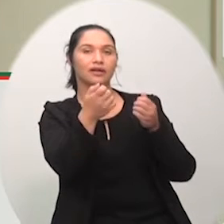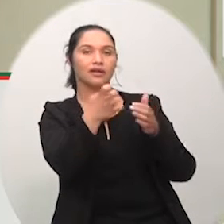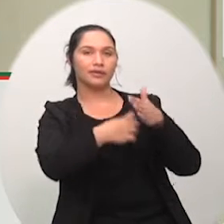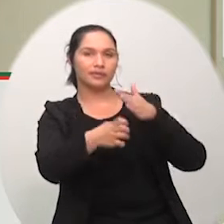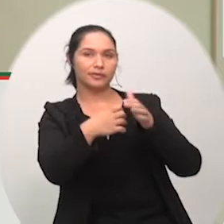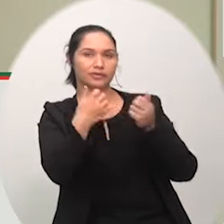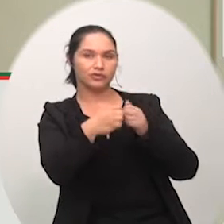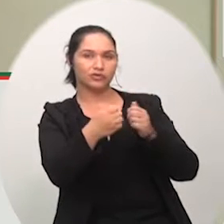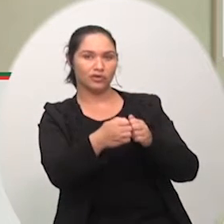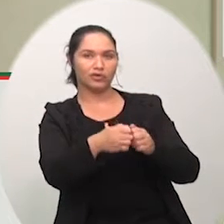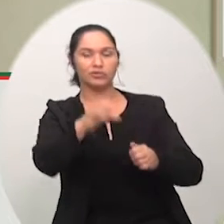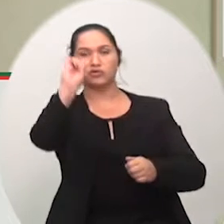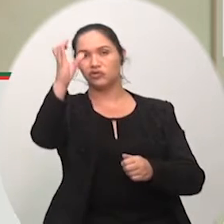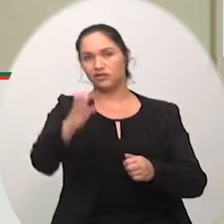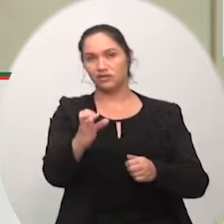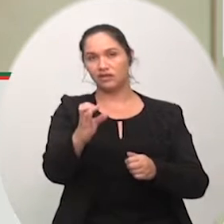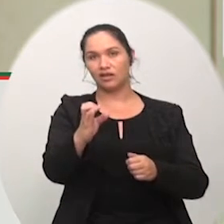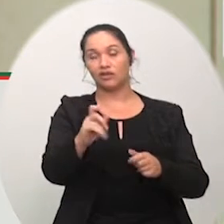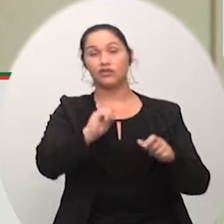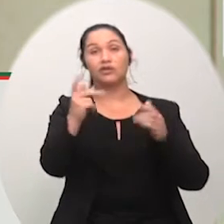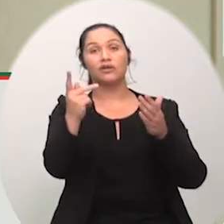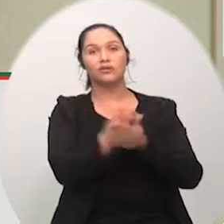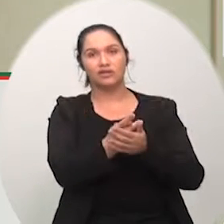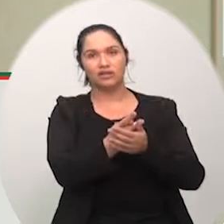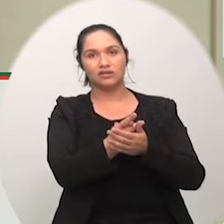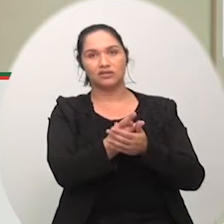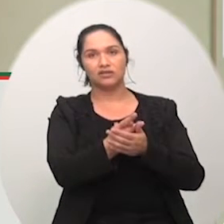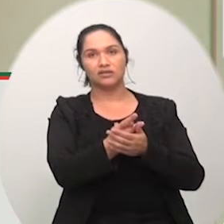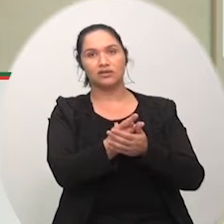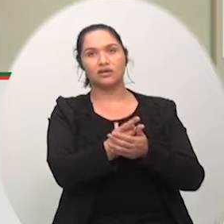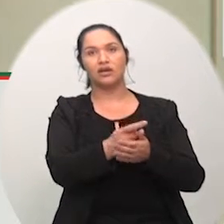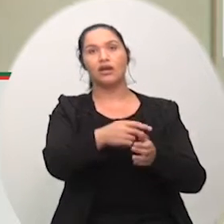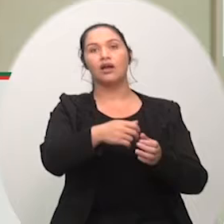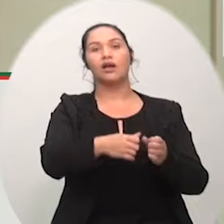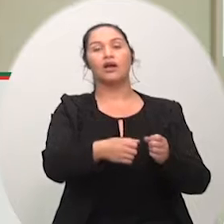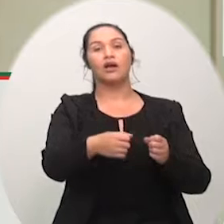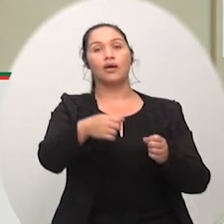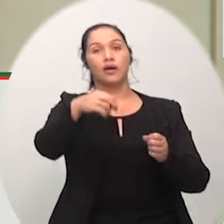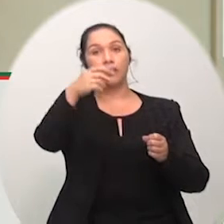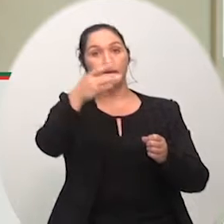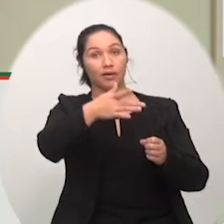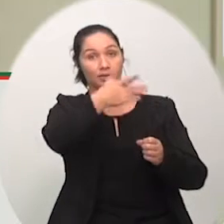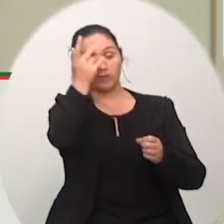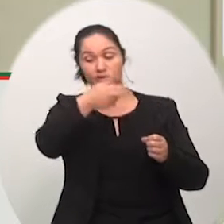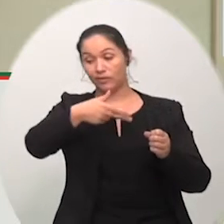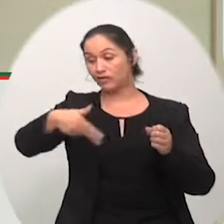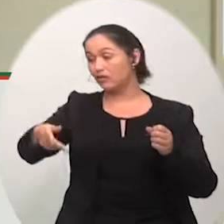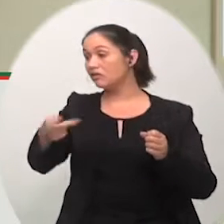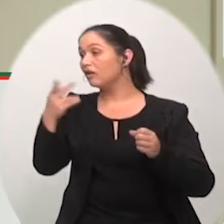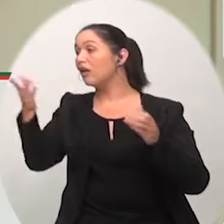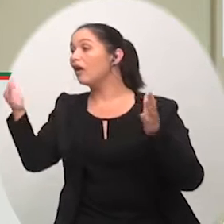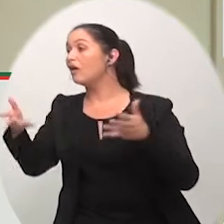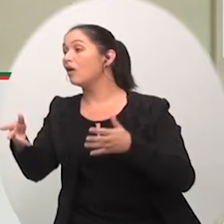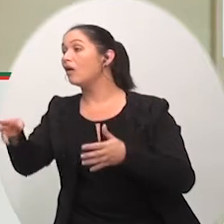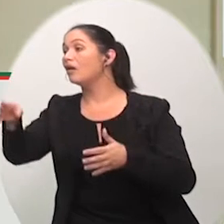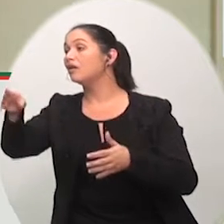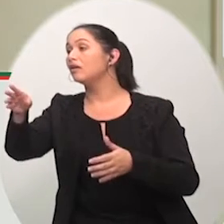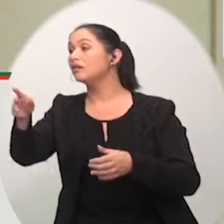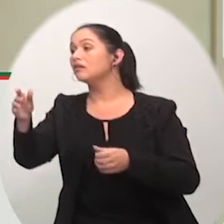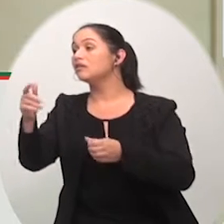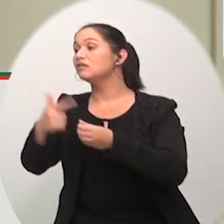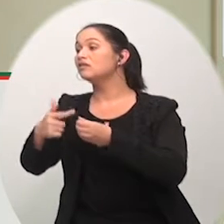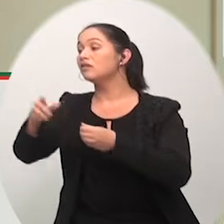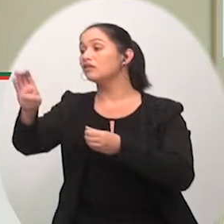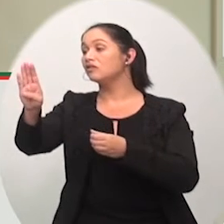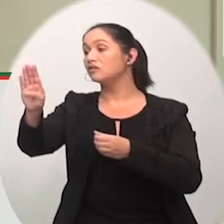eu quero fazer aqui é também trazer para esse projeto um pouco de inovação e tecnologia tanto falado aqui que é organizar no sentido